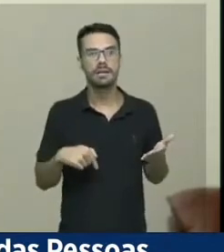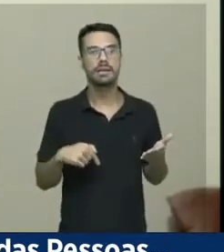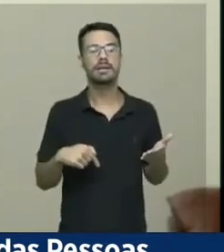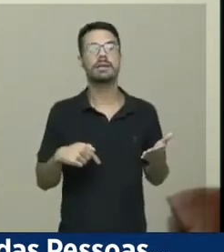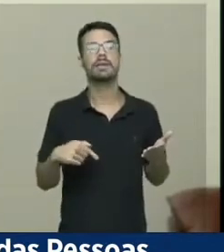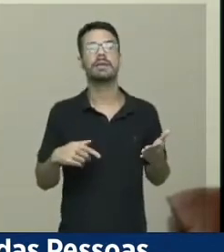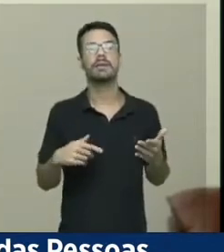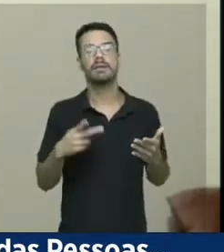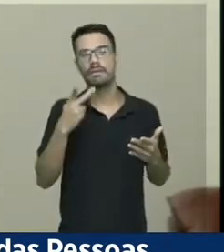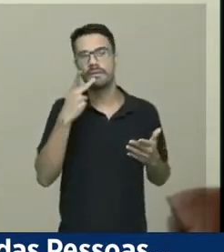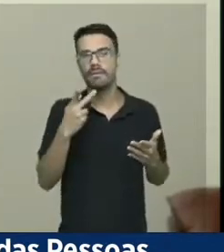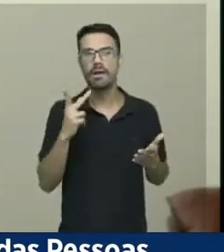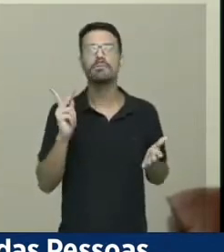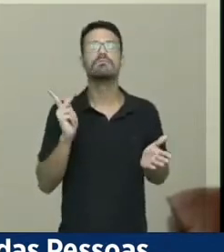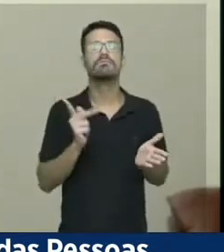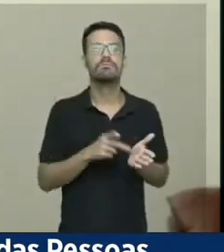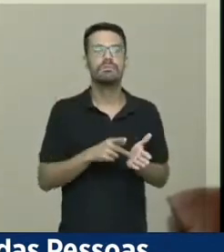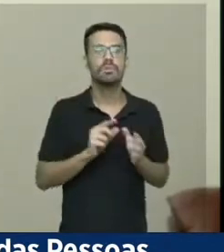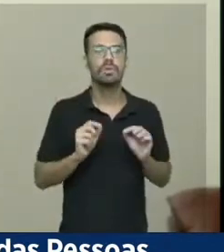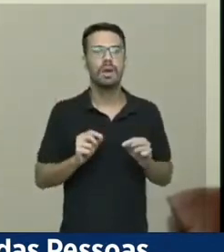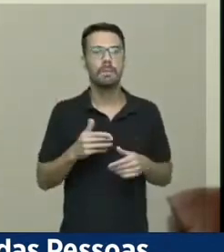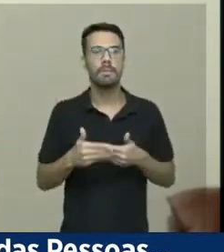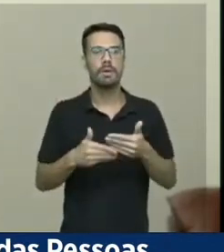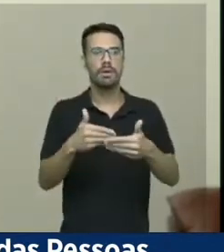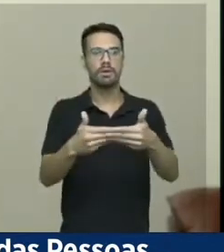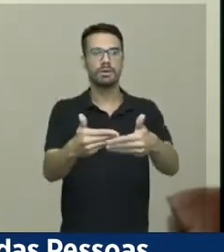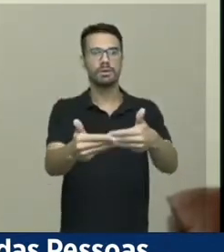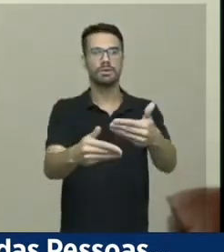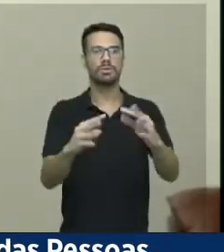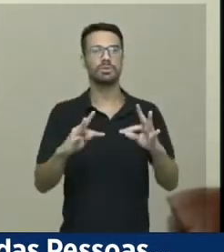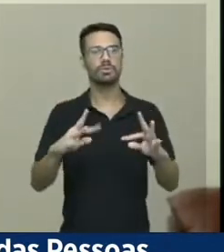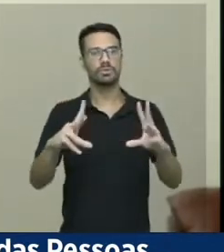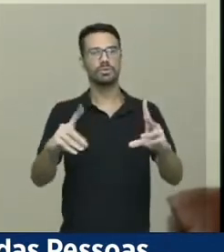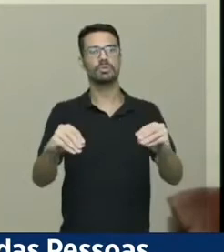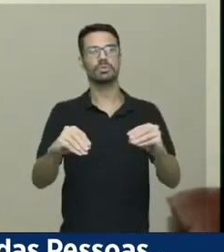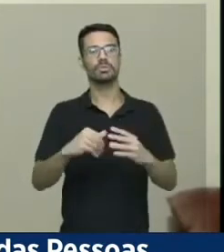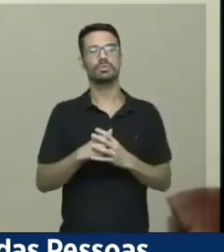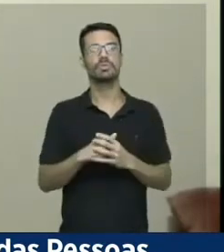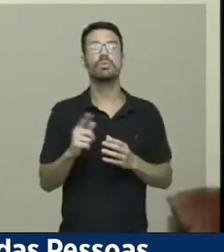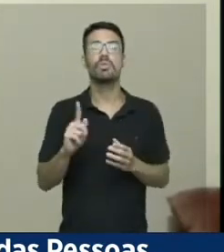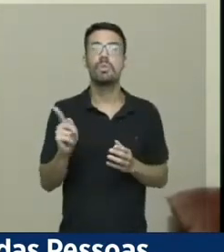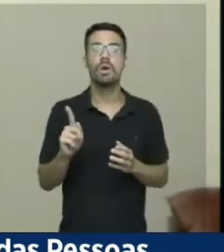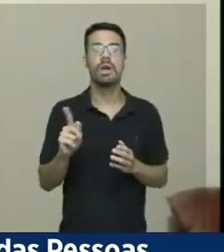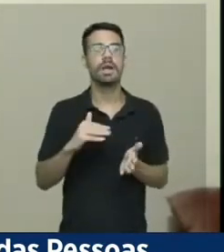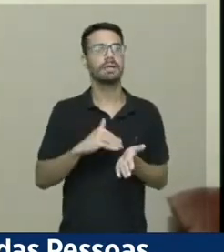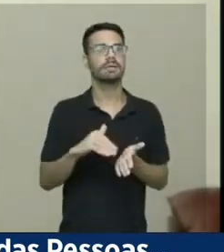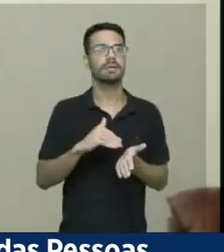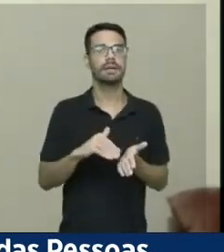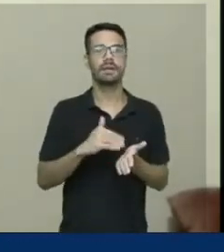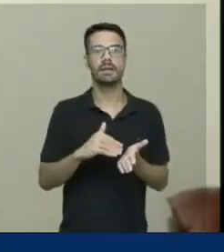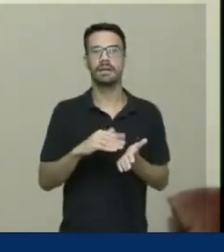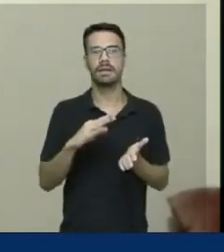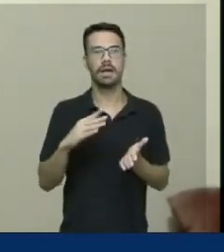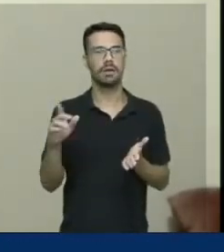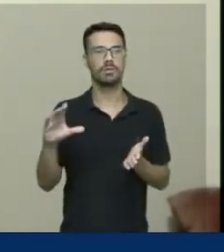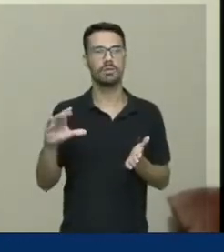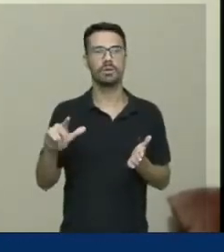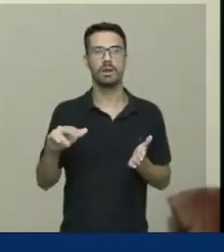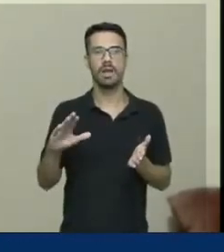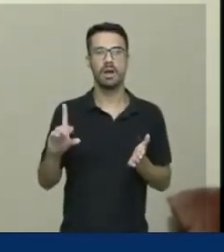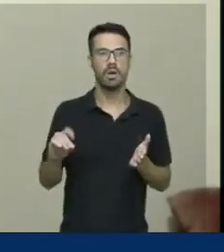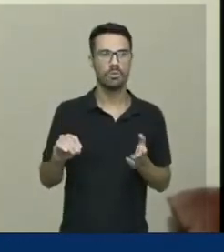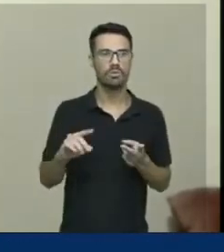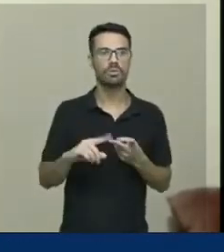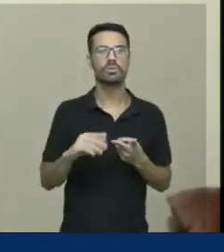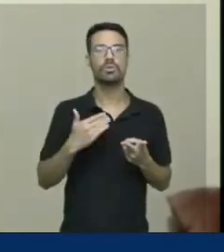convicção ao processo como um todo, e aí não é ao secretário Cláudio, ao governo, não,